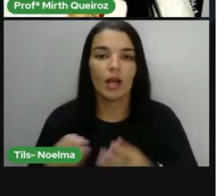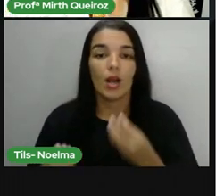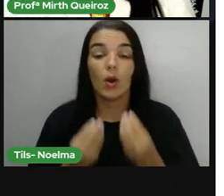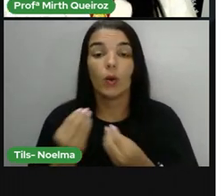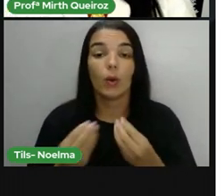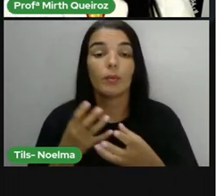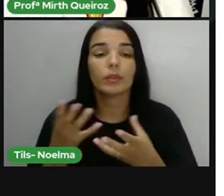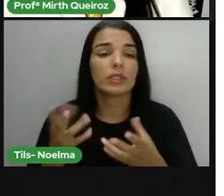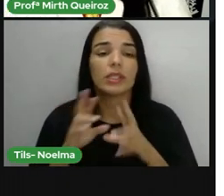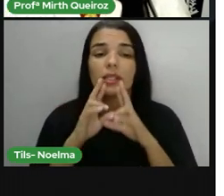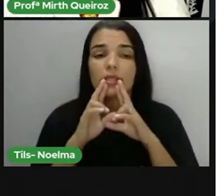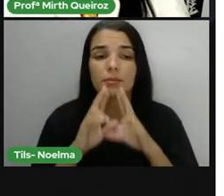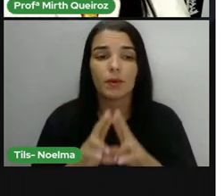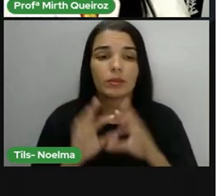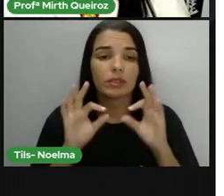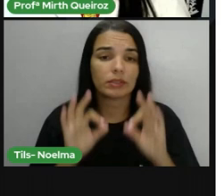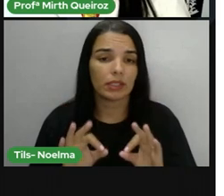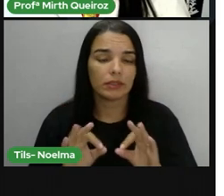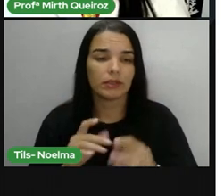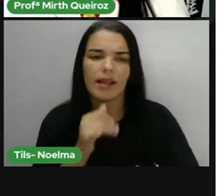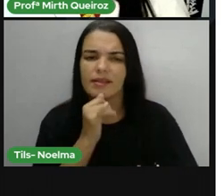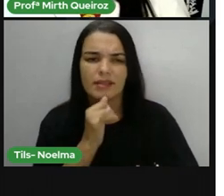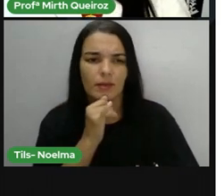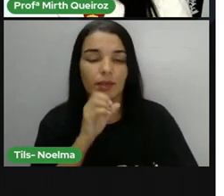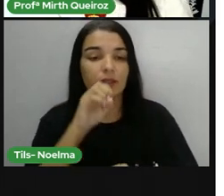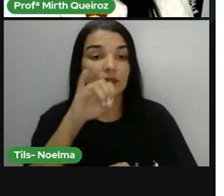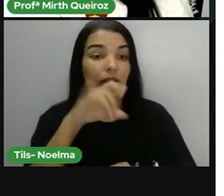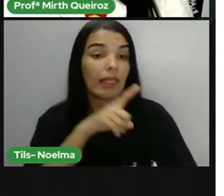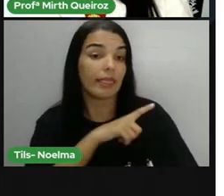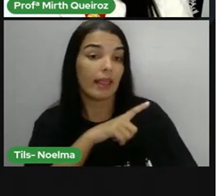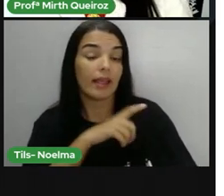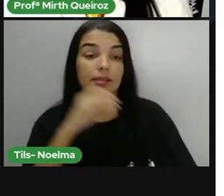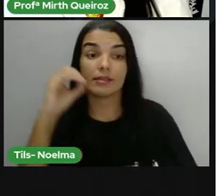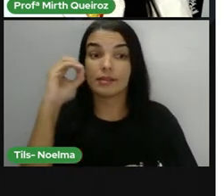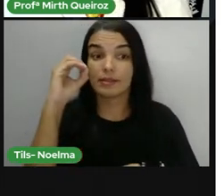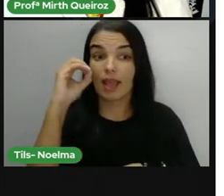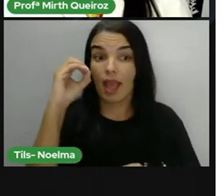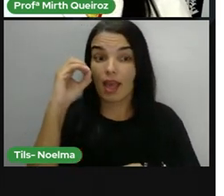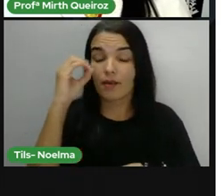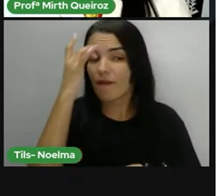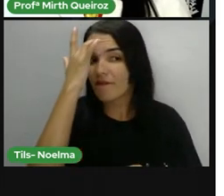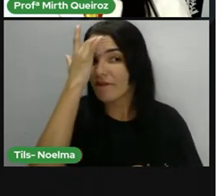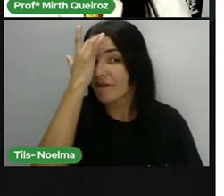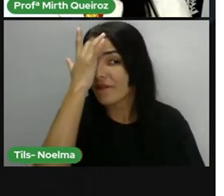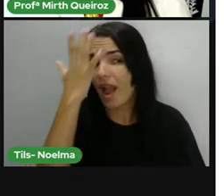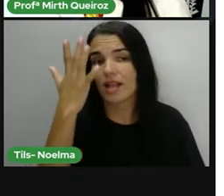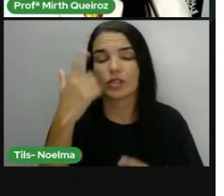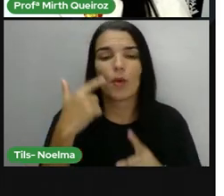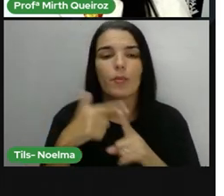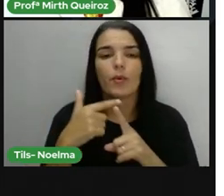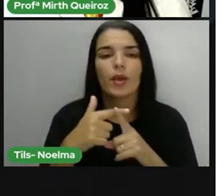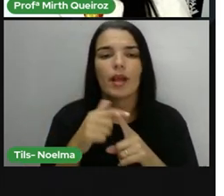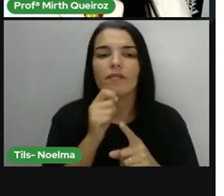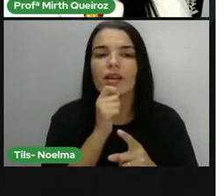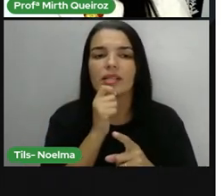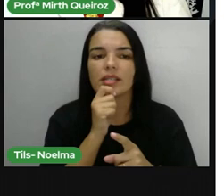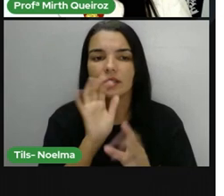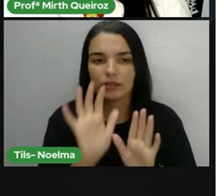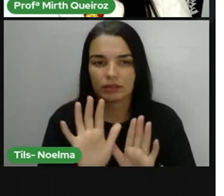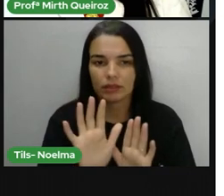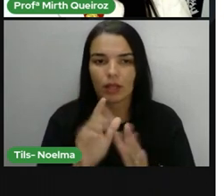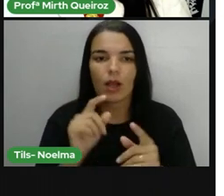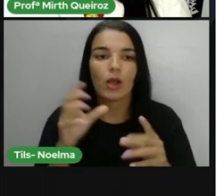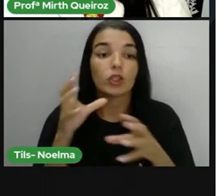numeral, ele apresenta 0, é bem fácil. Por quê? Se é 2.500 vezes 10, nós vamos